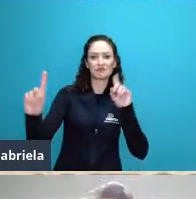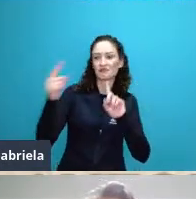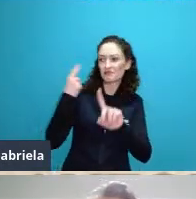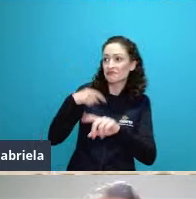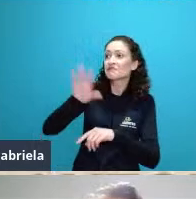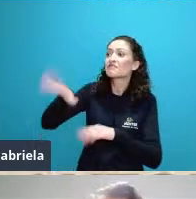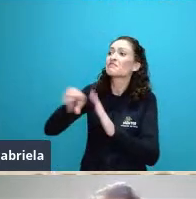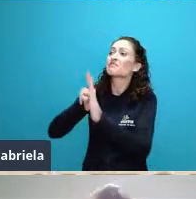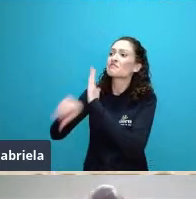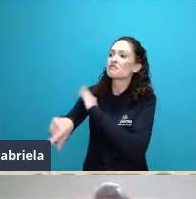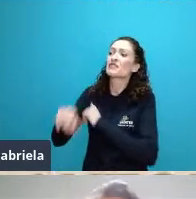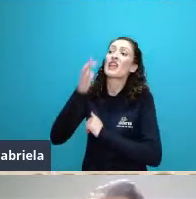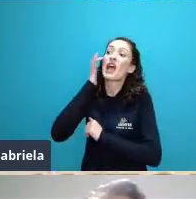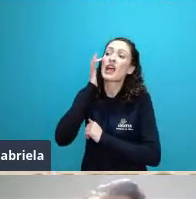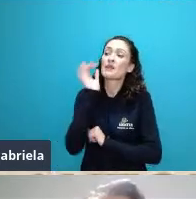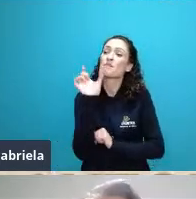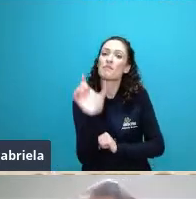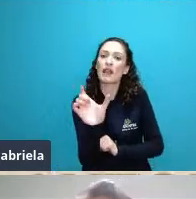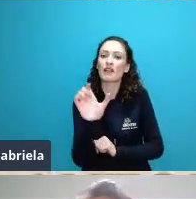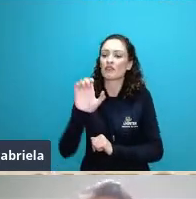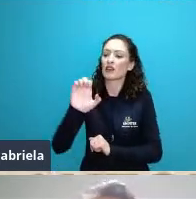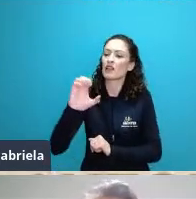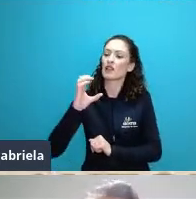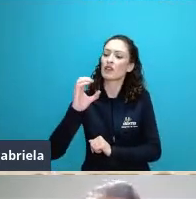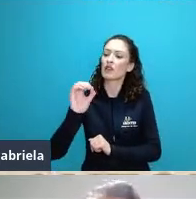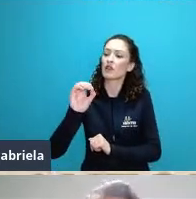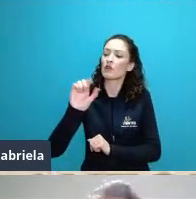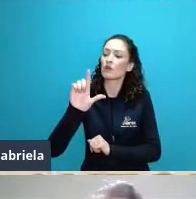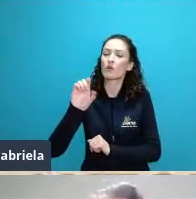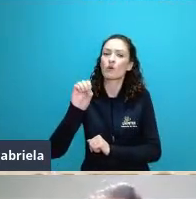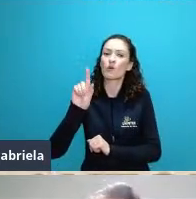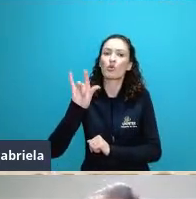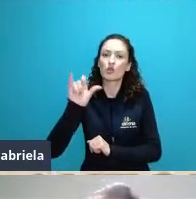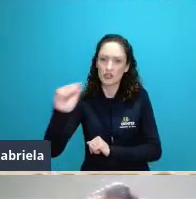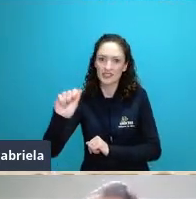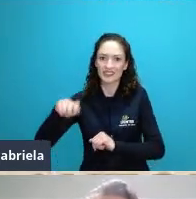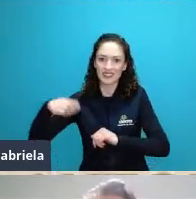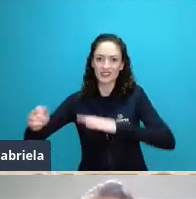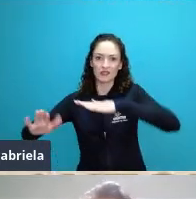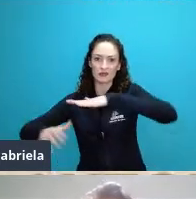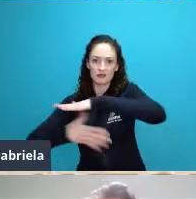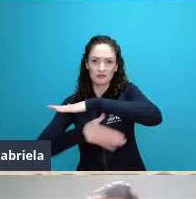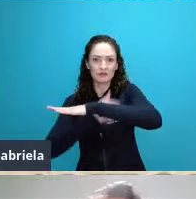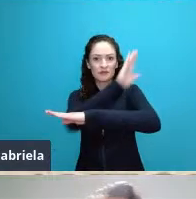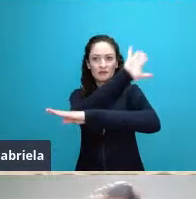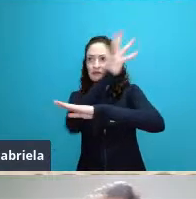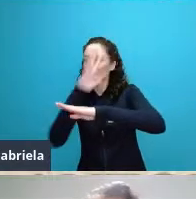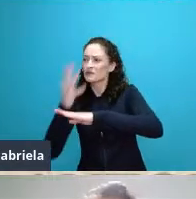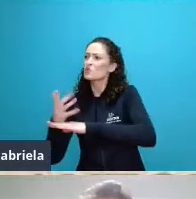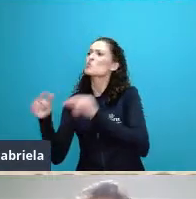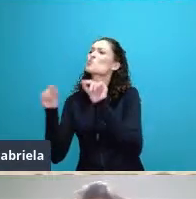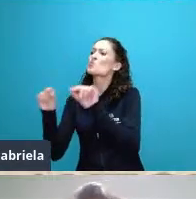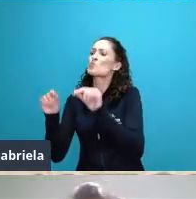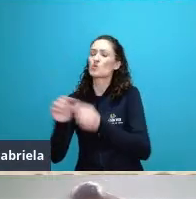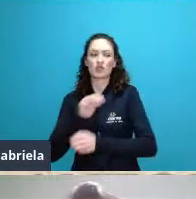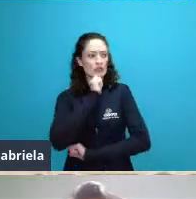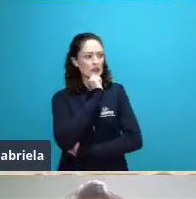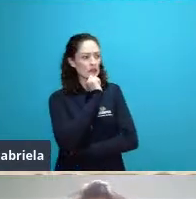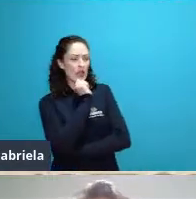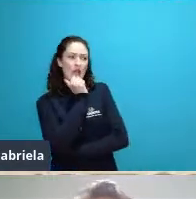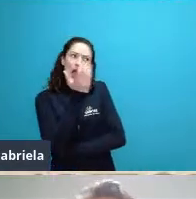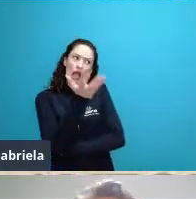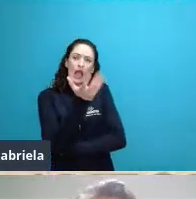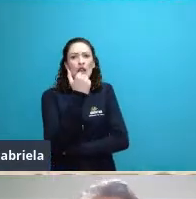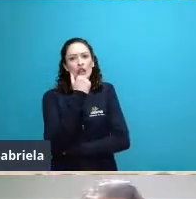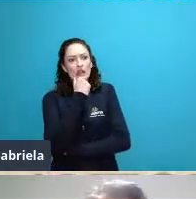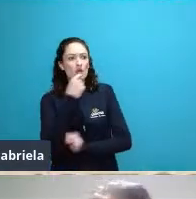a interação das espécies ela representa algo bem ambiental assim de ecossistemas hoje em dia a gente fala